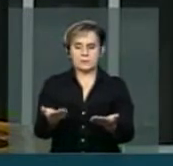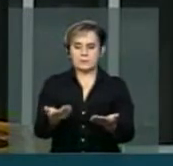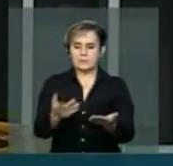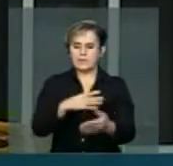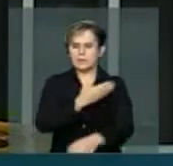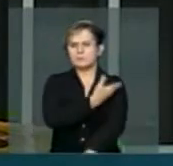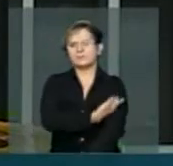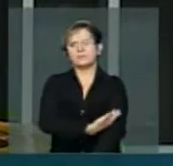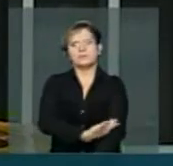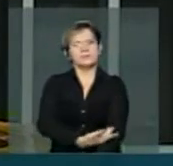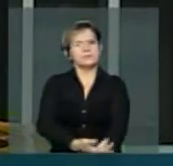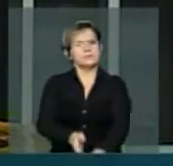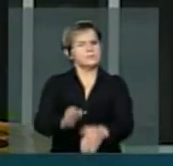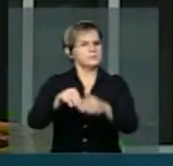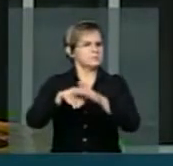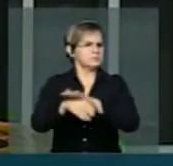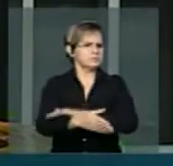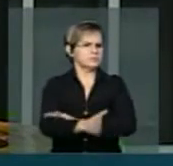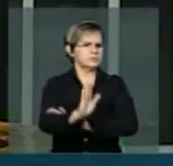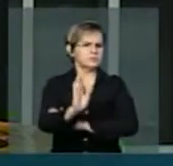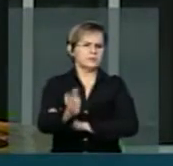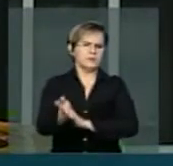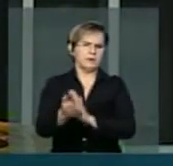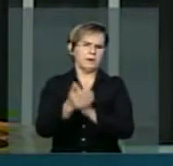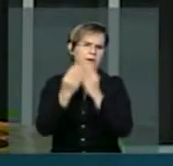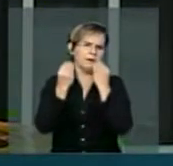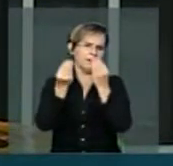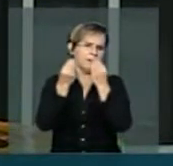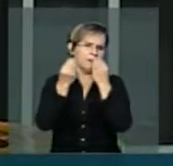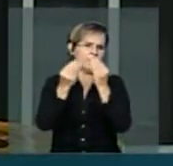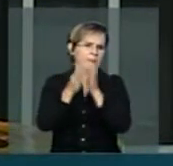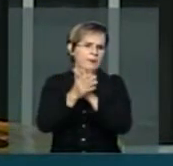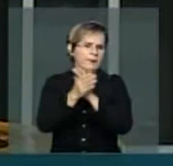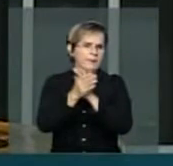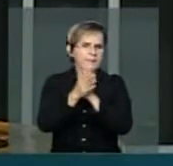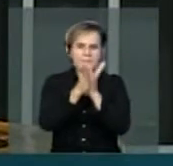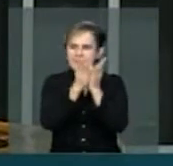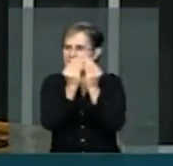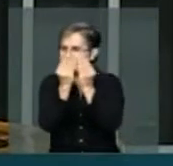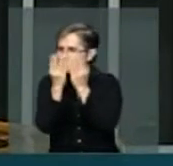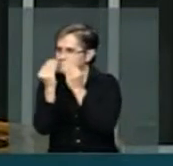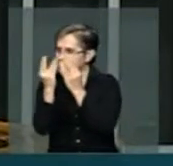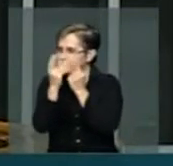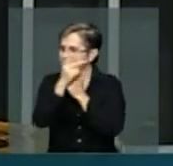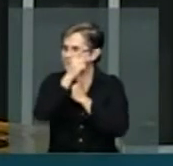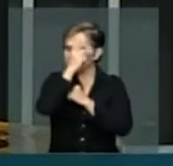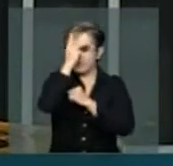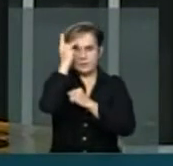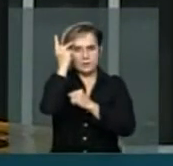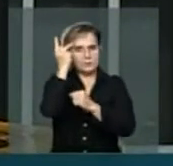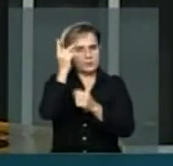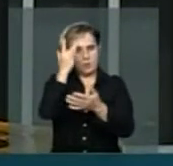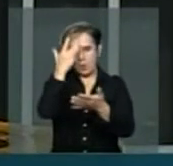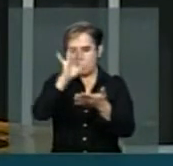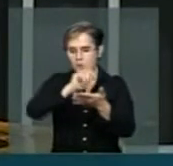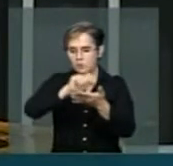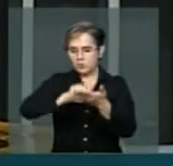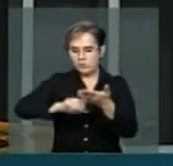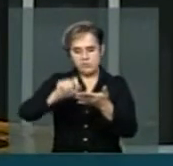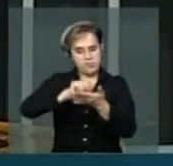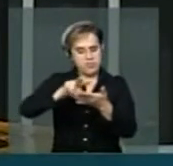uma rotina a gente ter fragrantes de